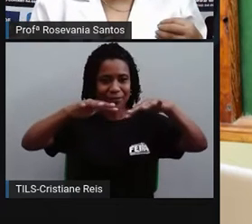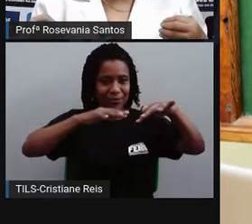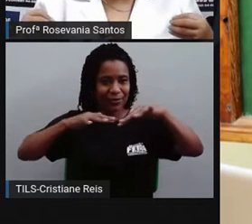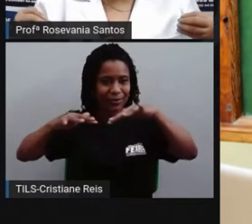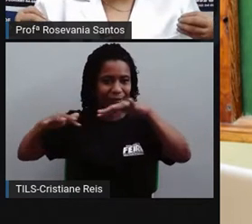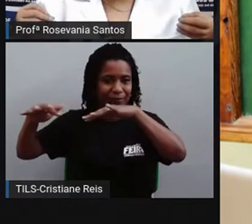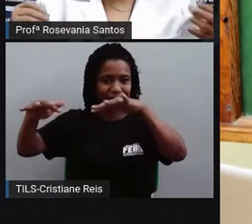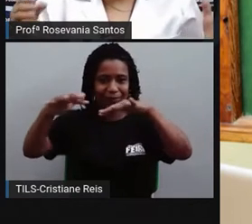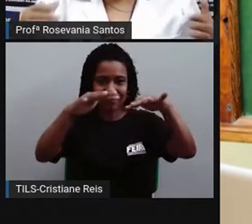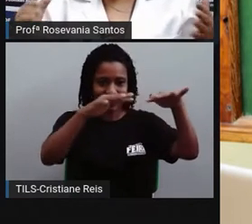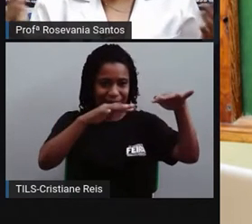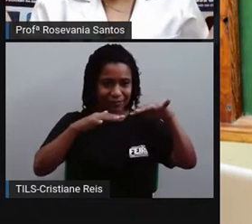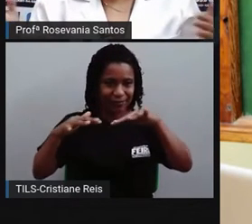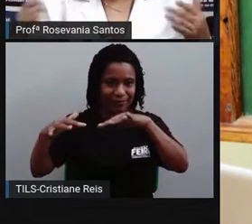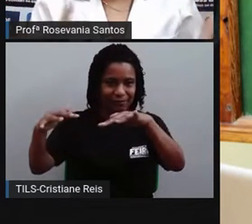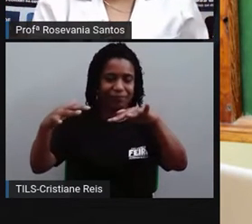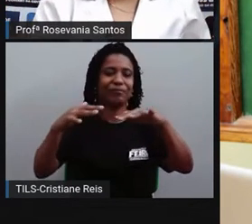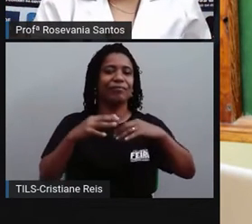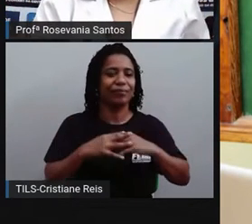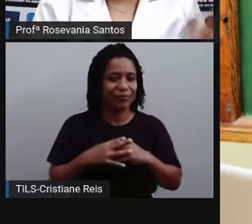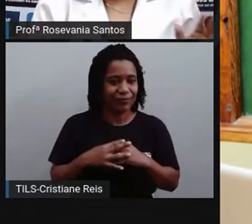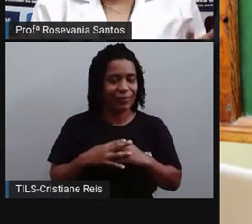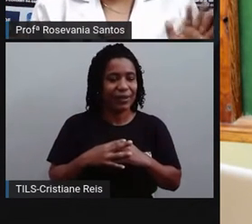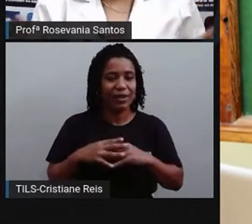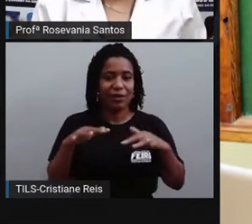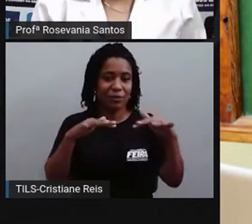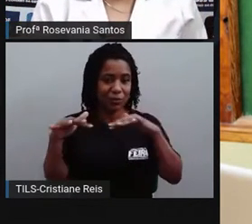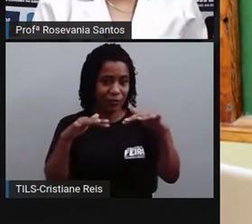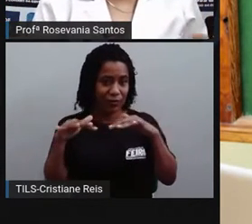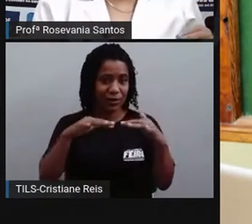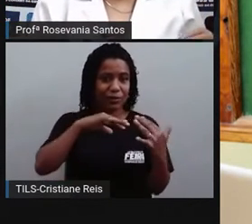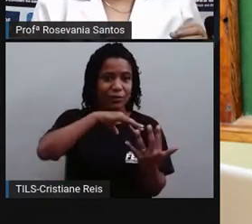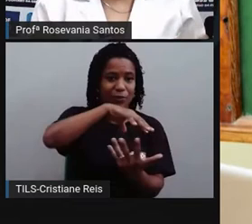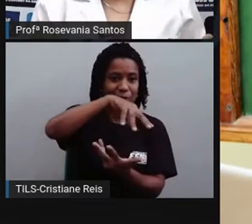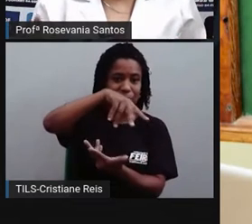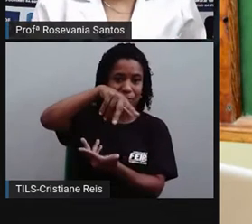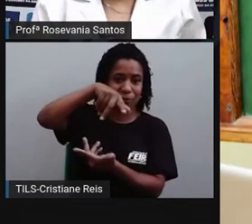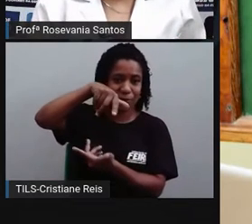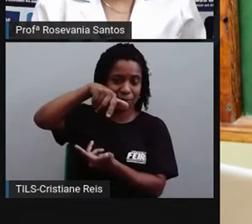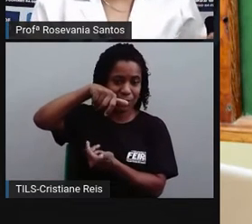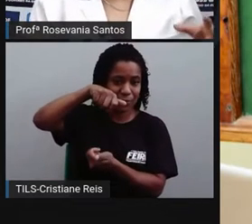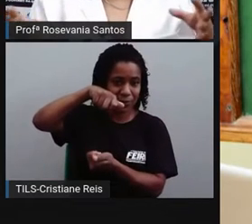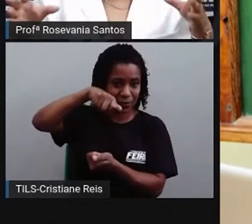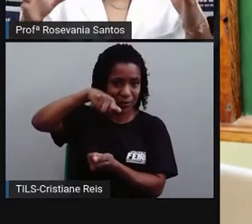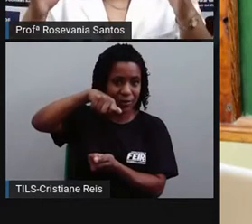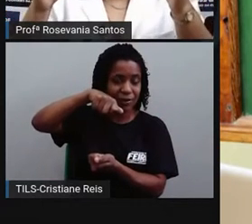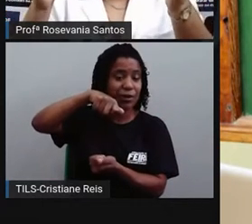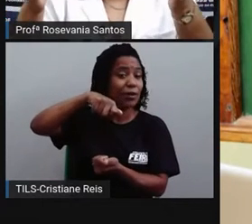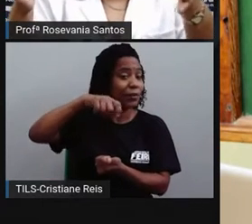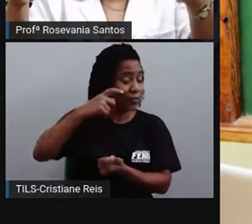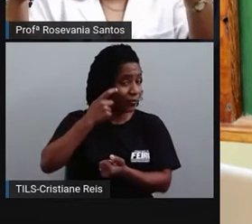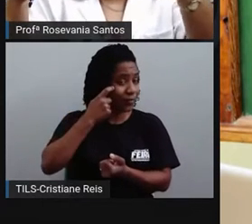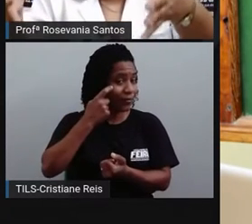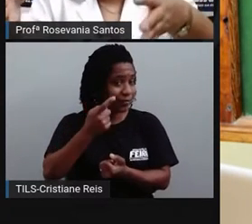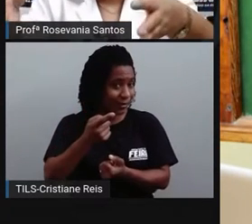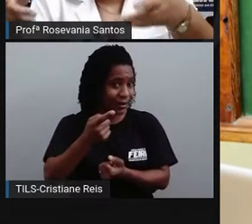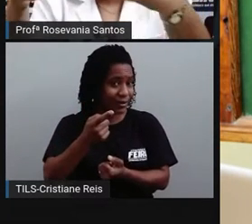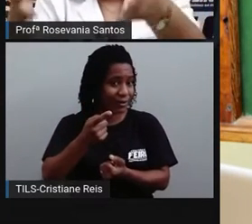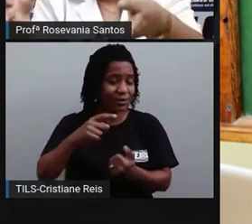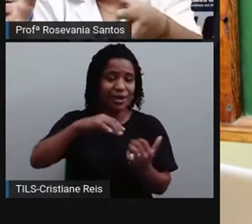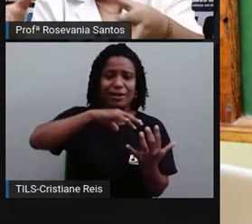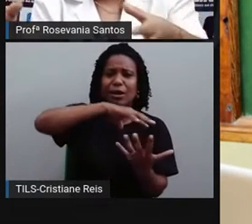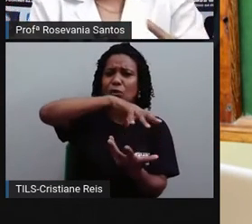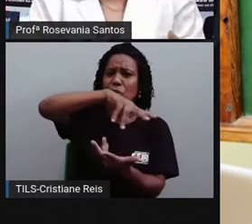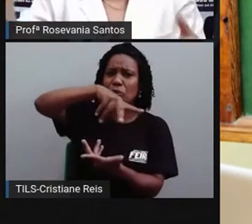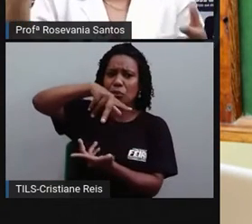está se movimentando no sentido anti-horário, só para chamar a atenção para isso, mas como não tem nada que freie,